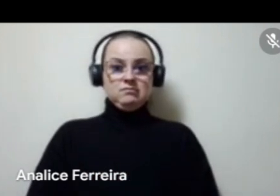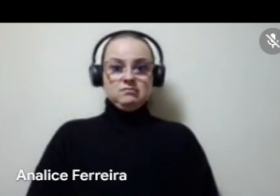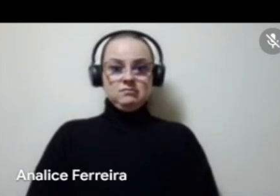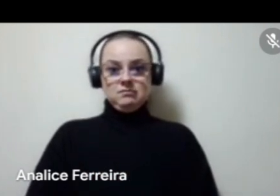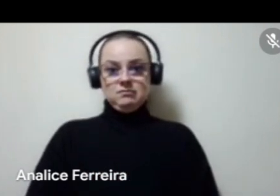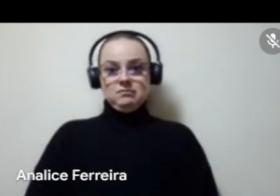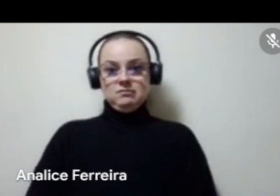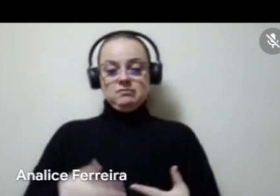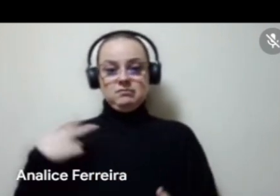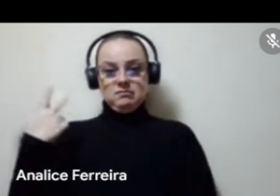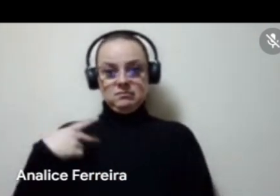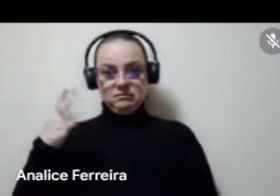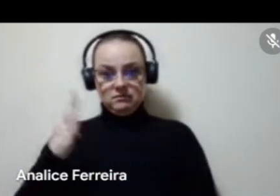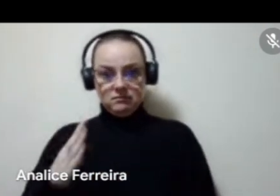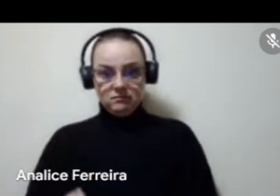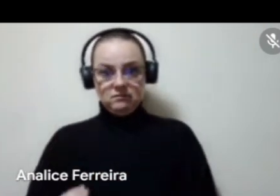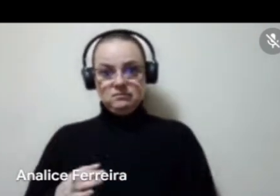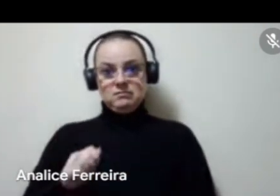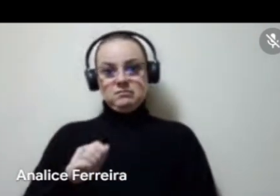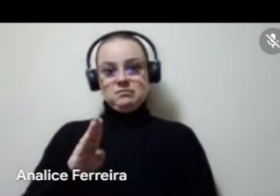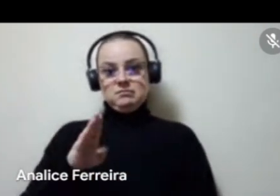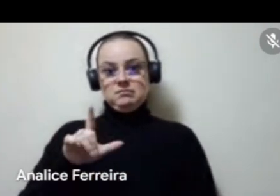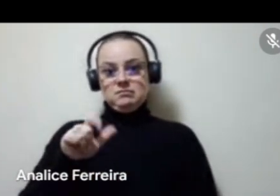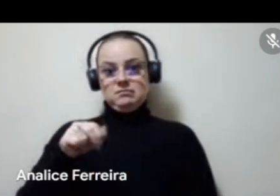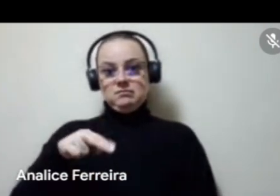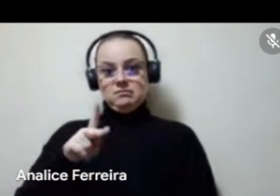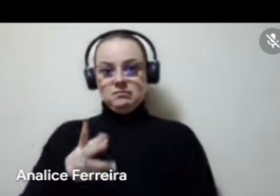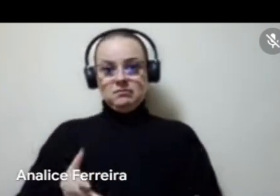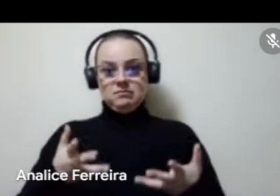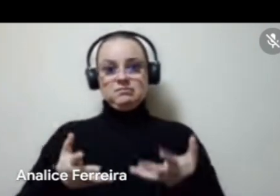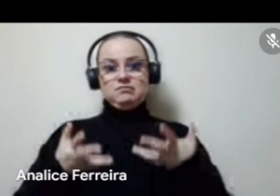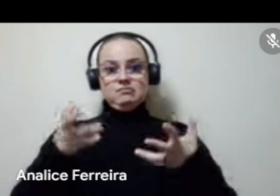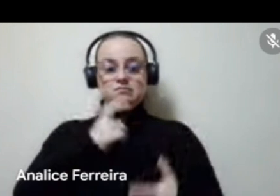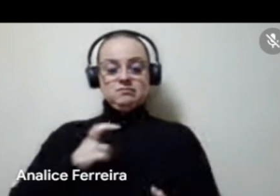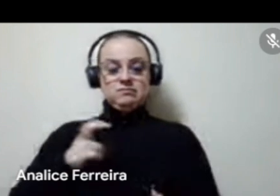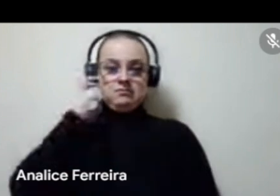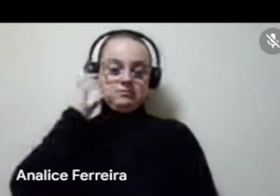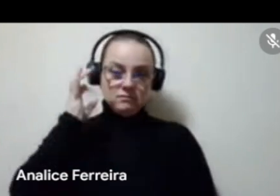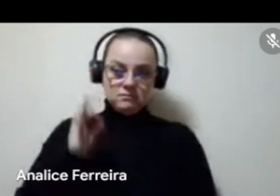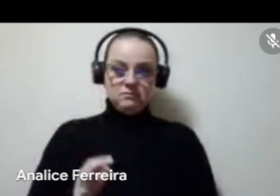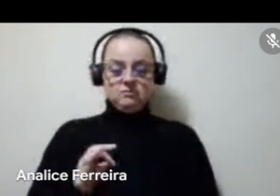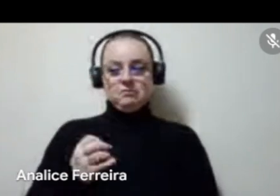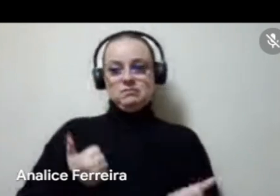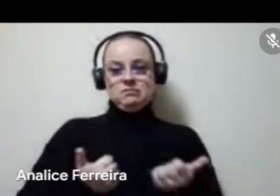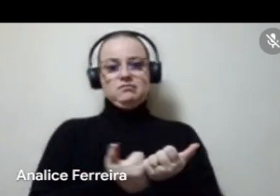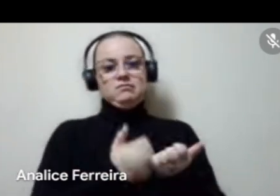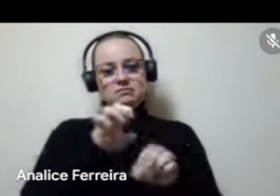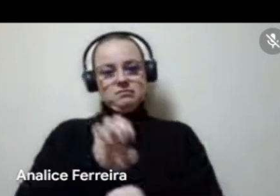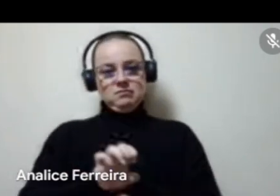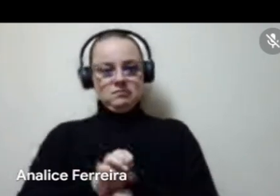A política nacional ADBLAN, que tem como objetivo fomentar a cultura nacionalmente, apoiando estados,